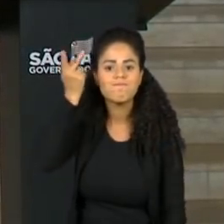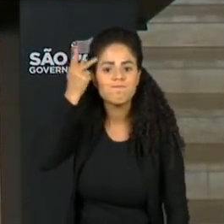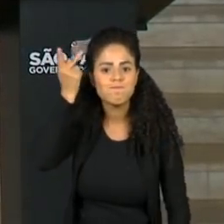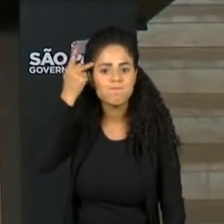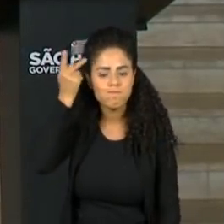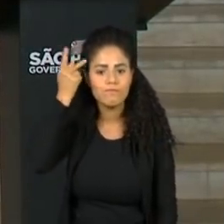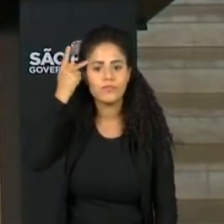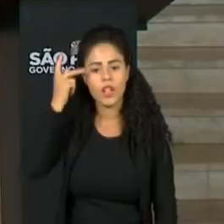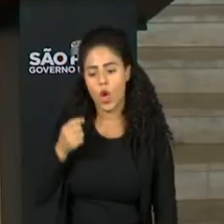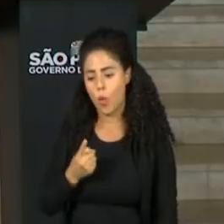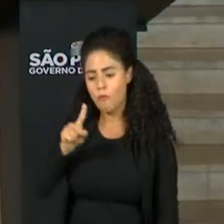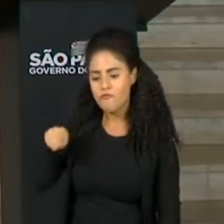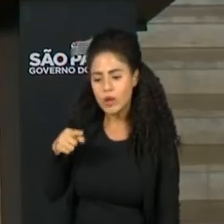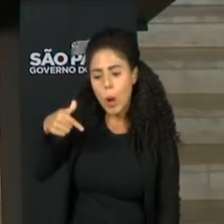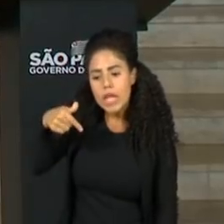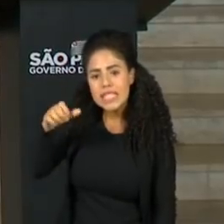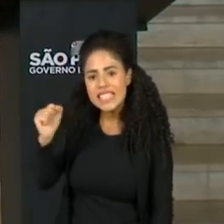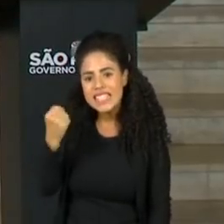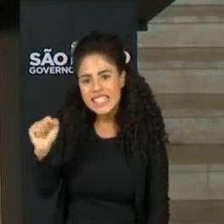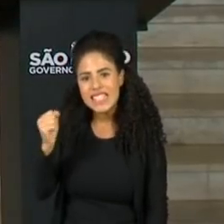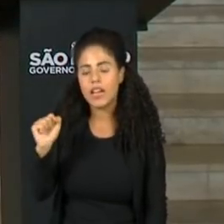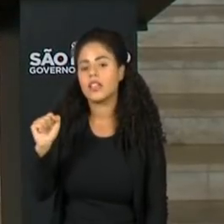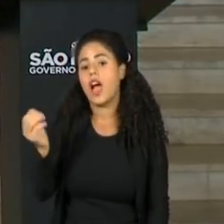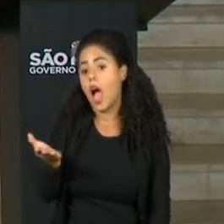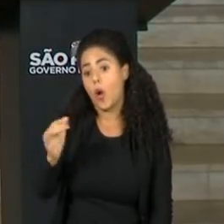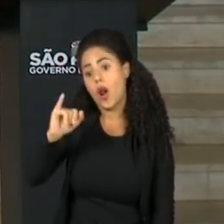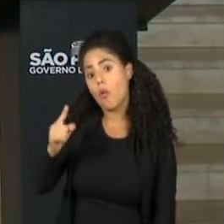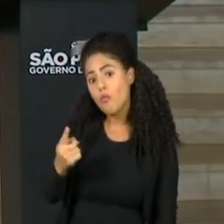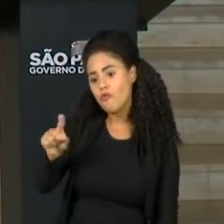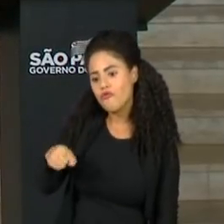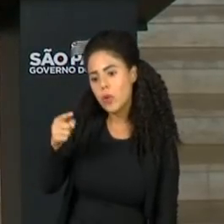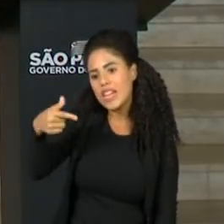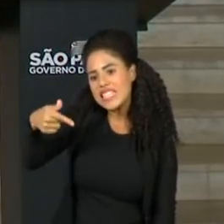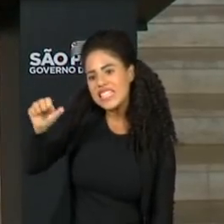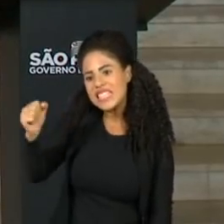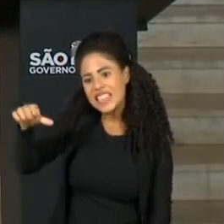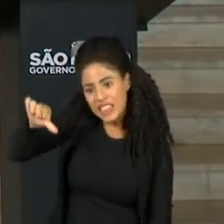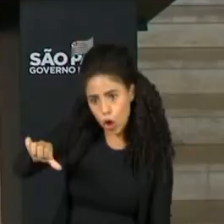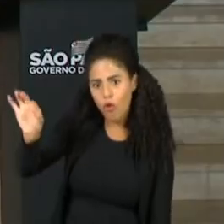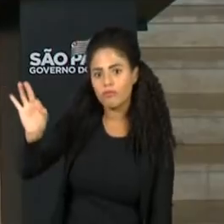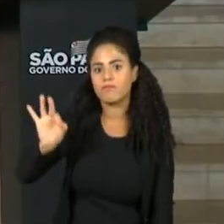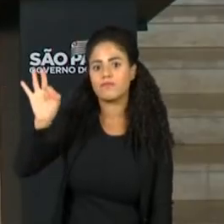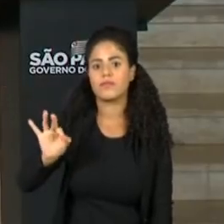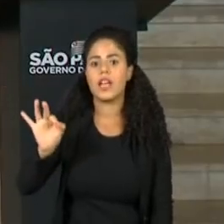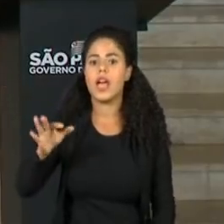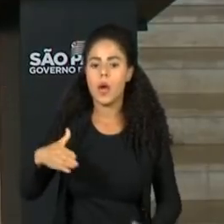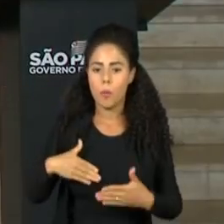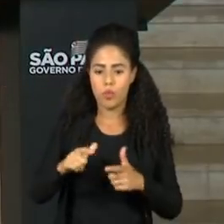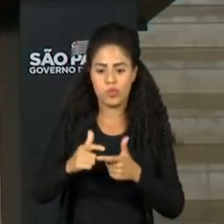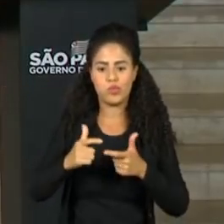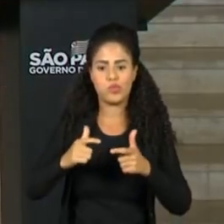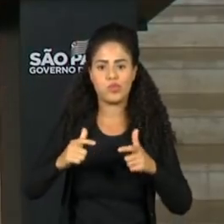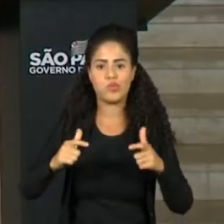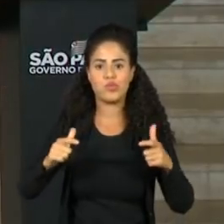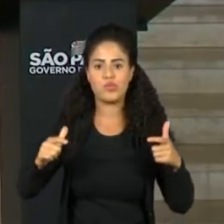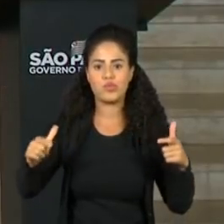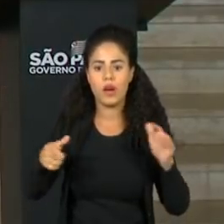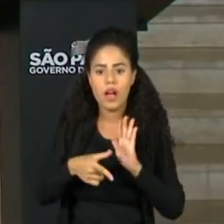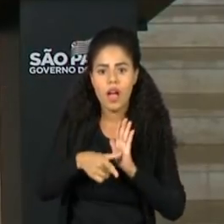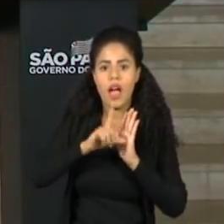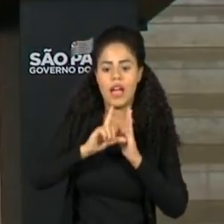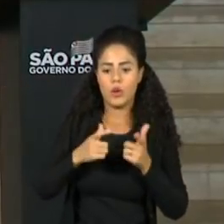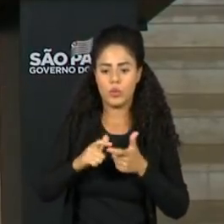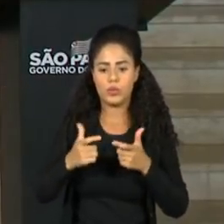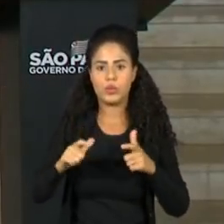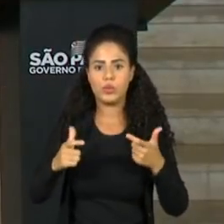está em 1,79, maior até do que a média nacional. E também diante do aumento